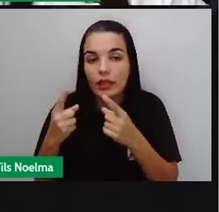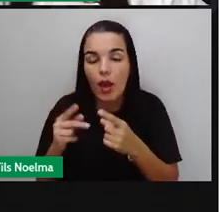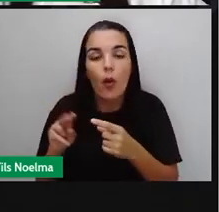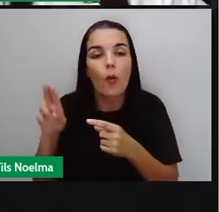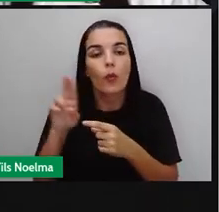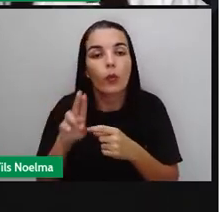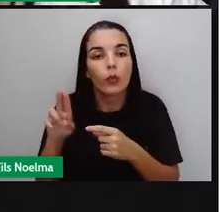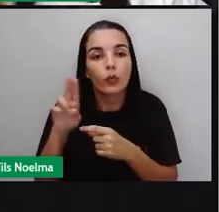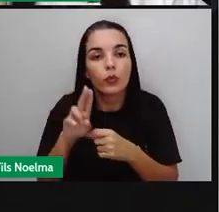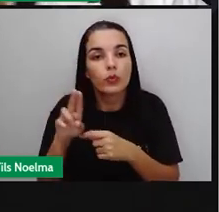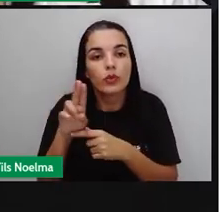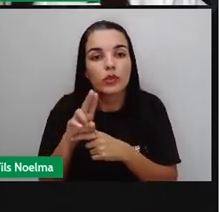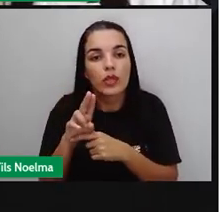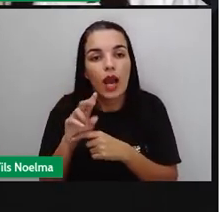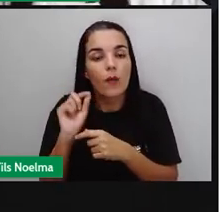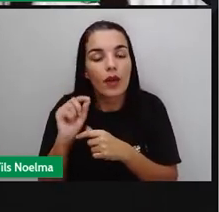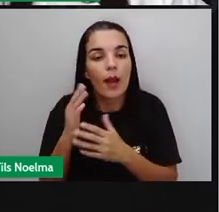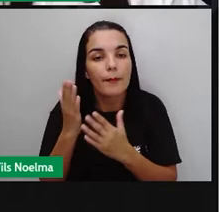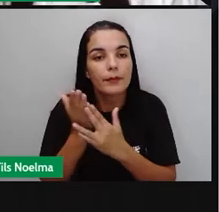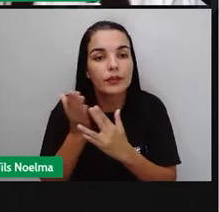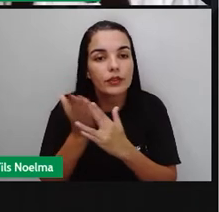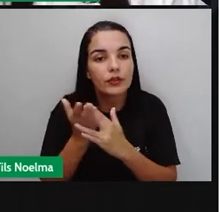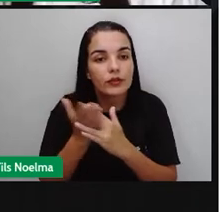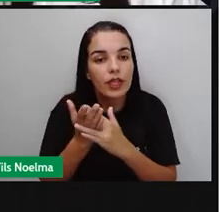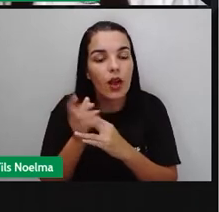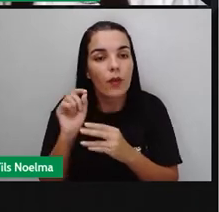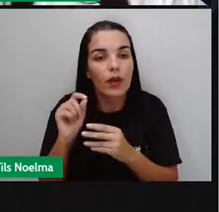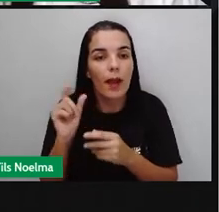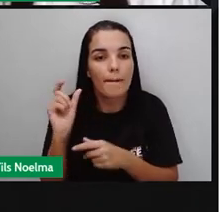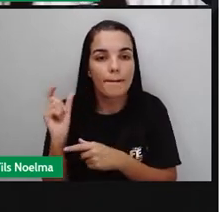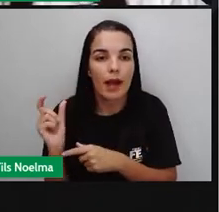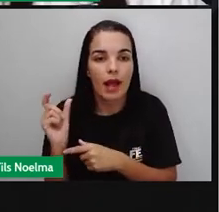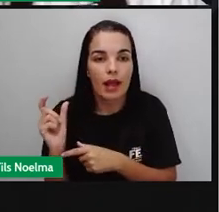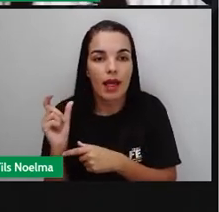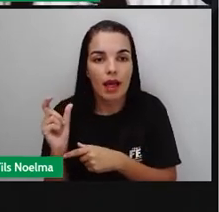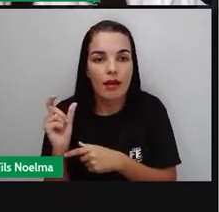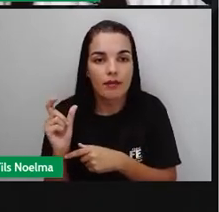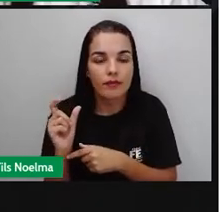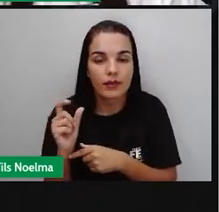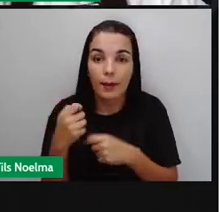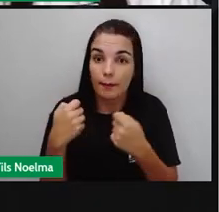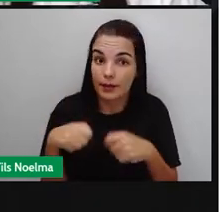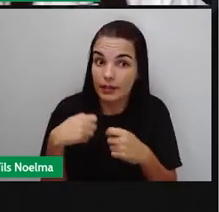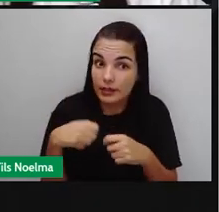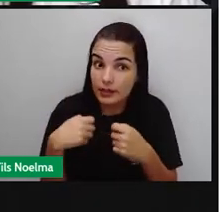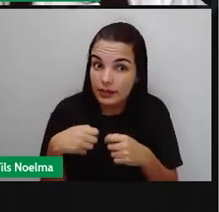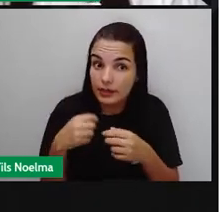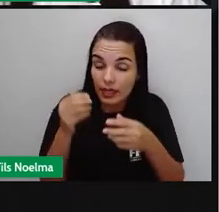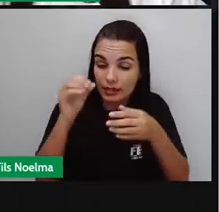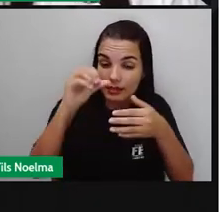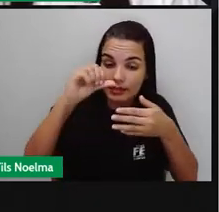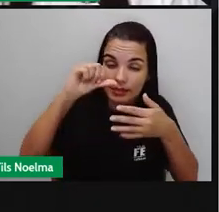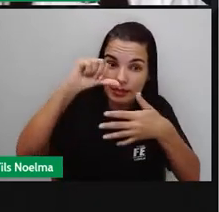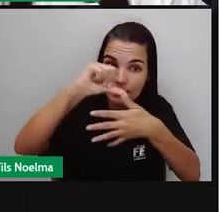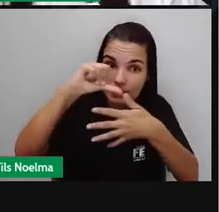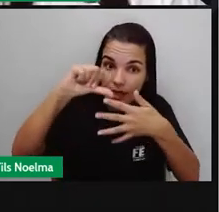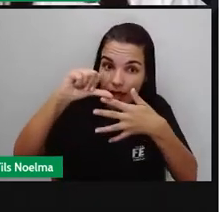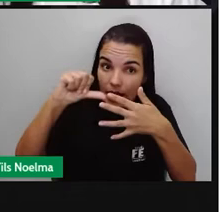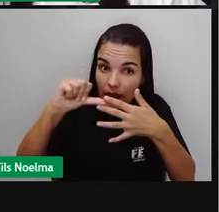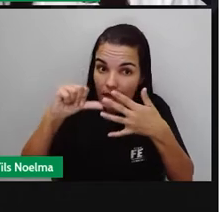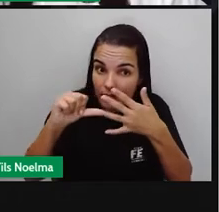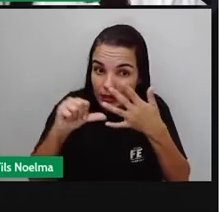é, pra dividir essa palavra, a separação correta da sílaba, sílabas, né?